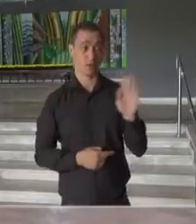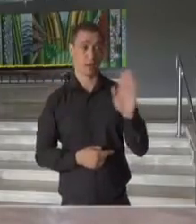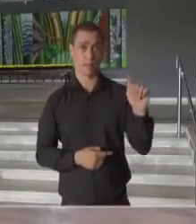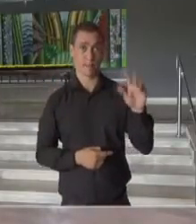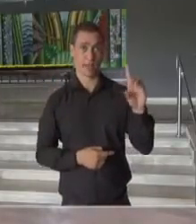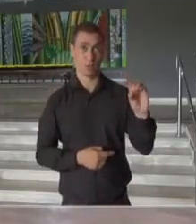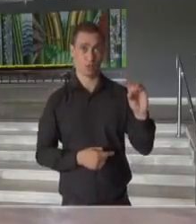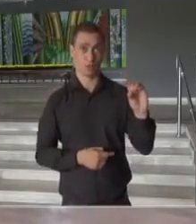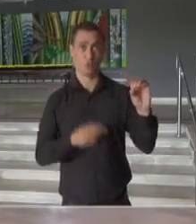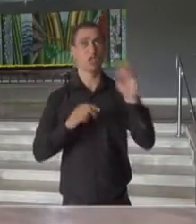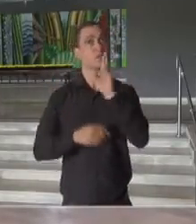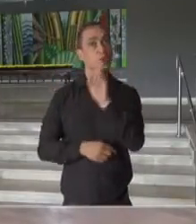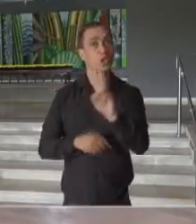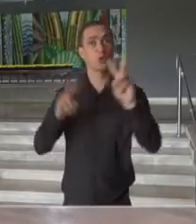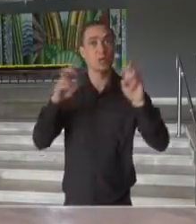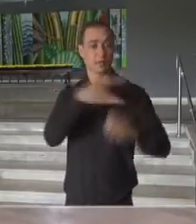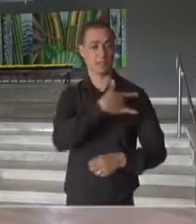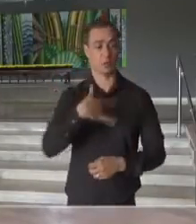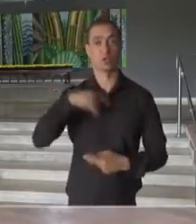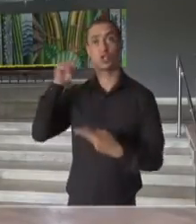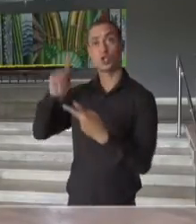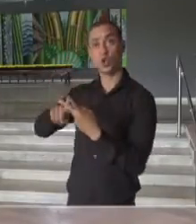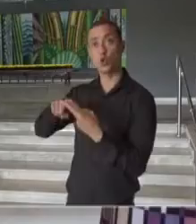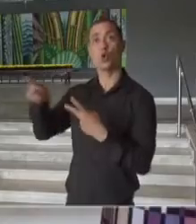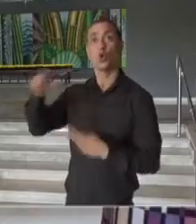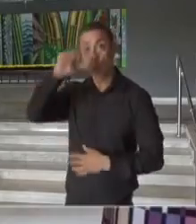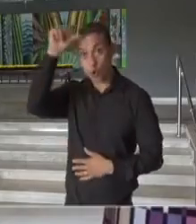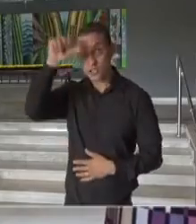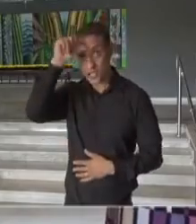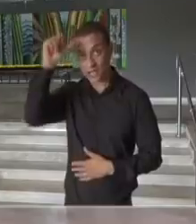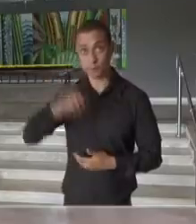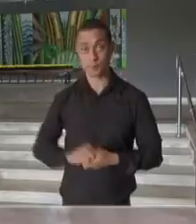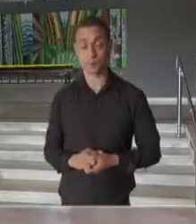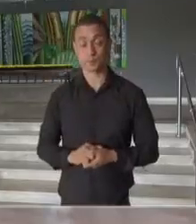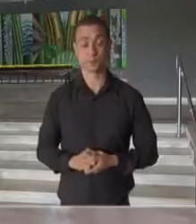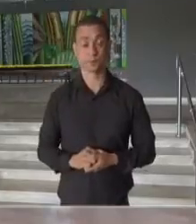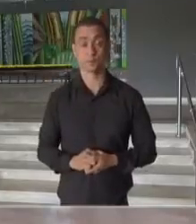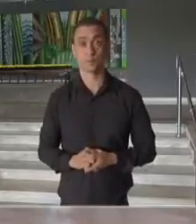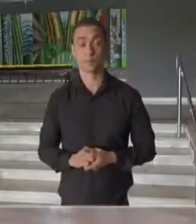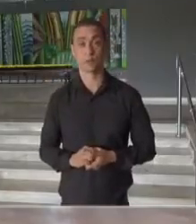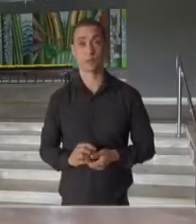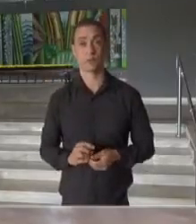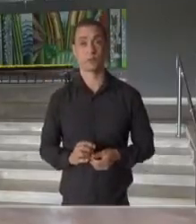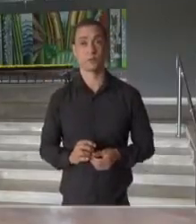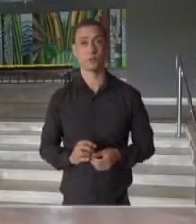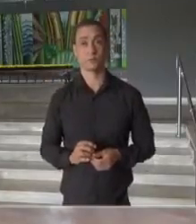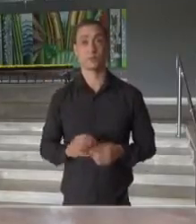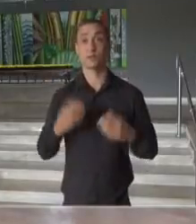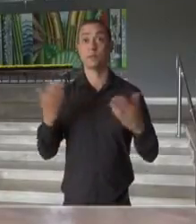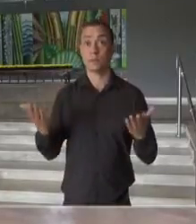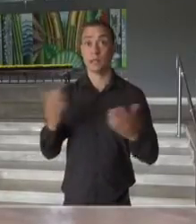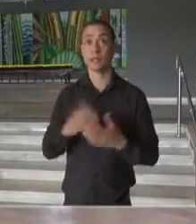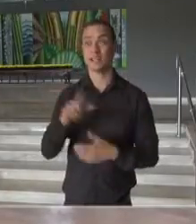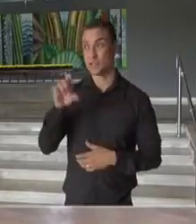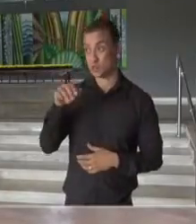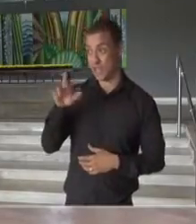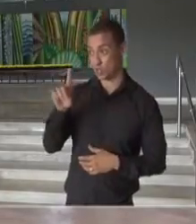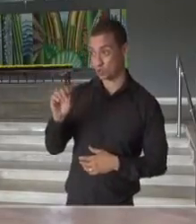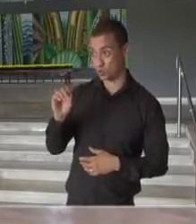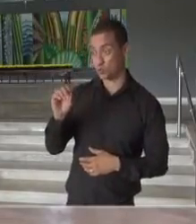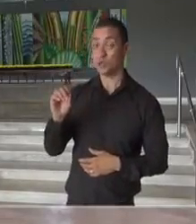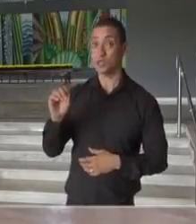sobre a saúde, e na sequência com o Rossieli, educação. Gabardo. Bem, Leonardo, a nossa